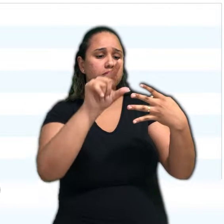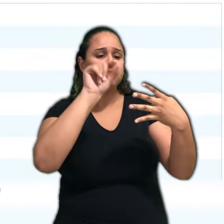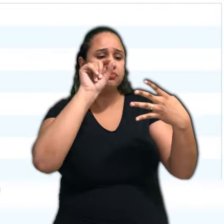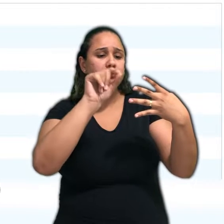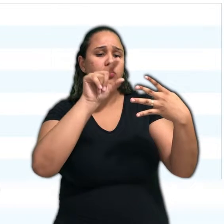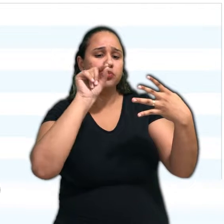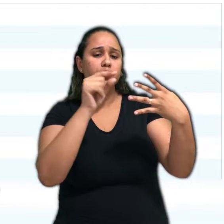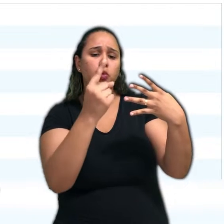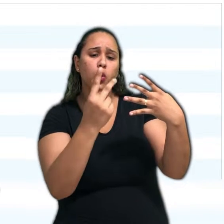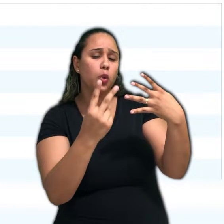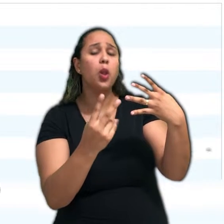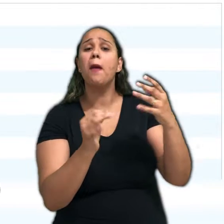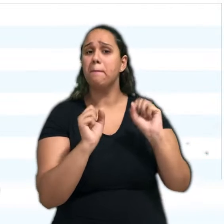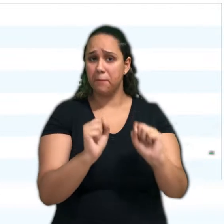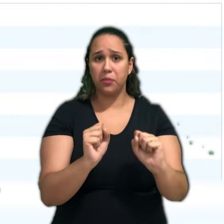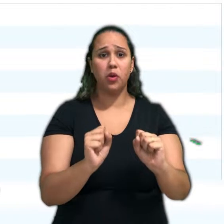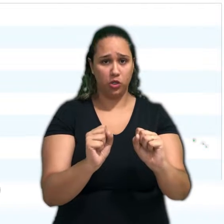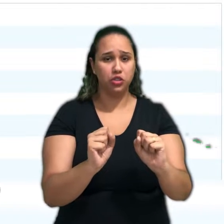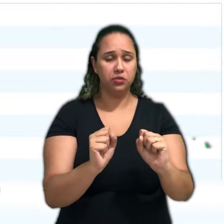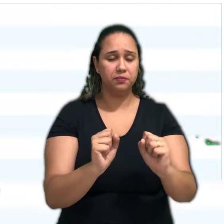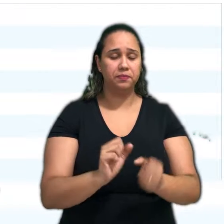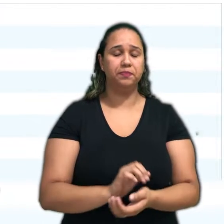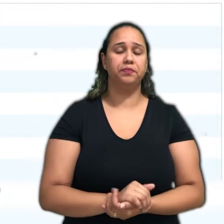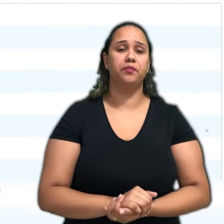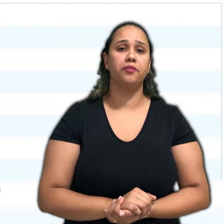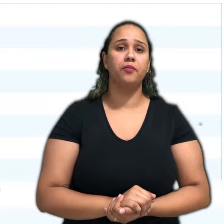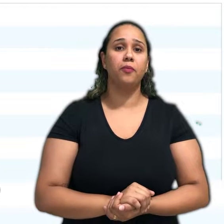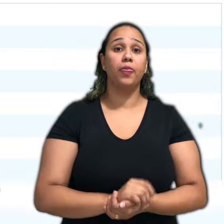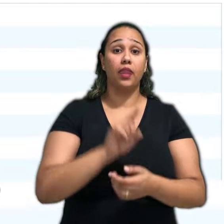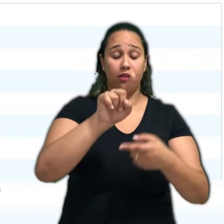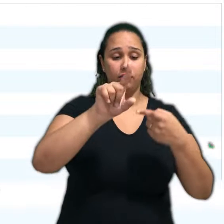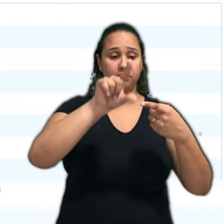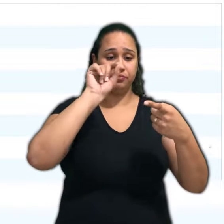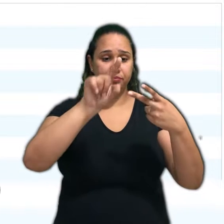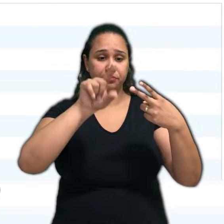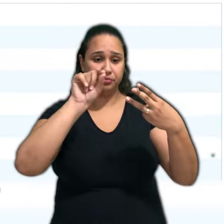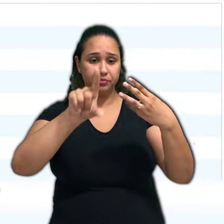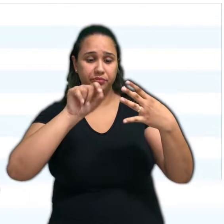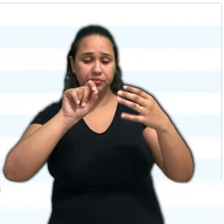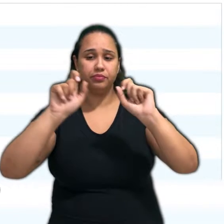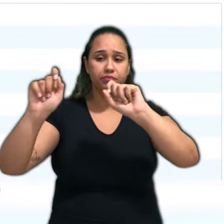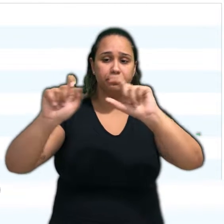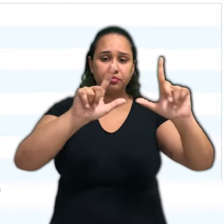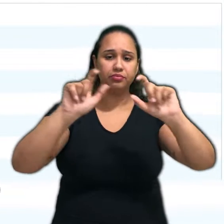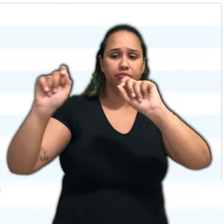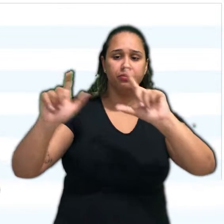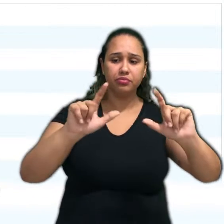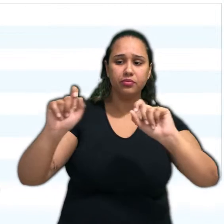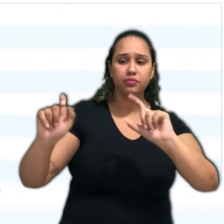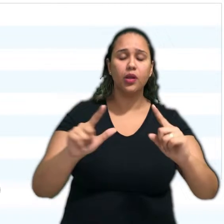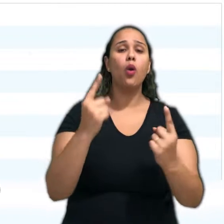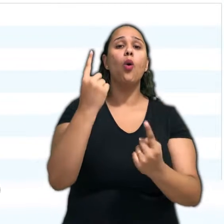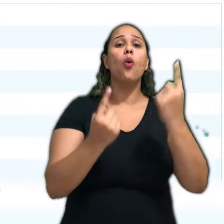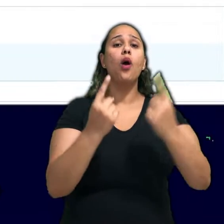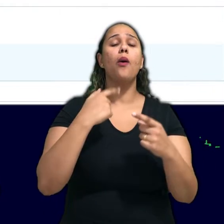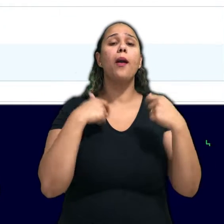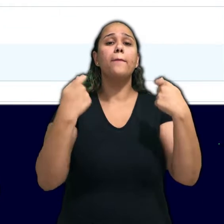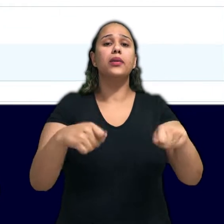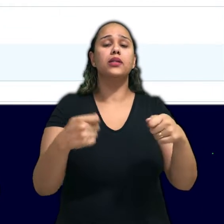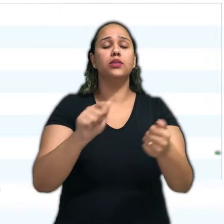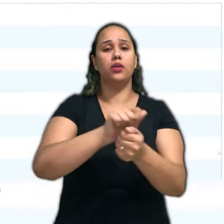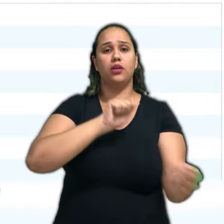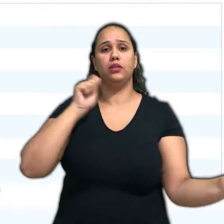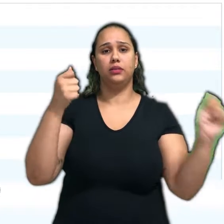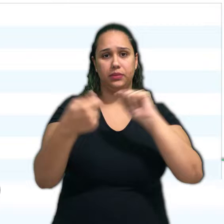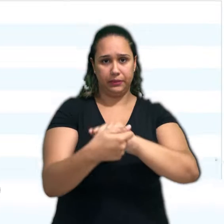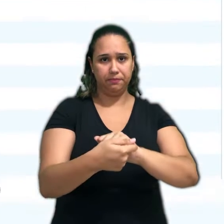Para cada uma assinalada, uma outra caixa será aberta, onde você vai poder selecionar qual a sua necessidade específica. Por